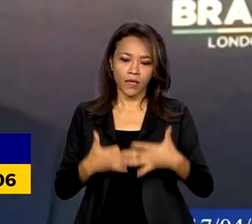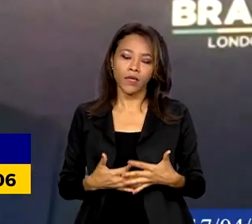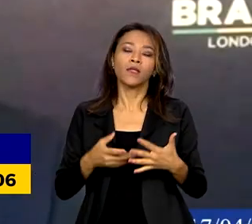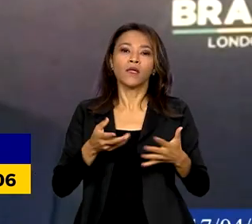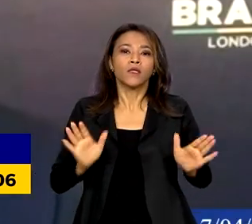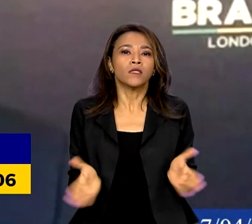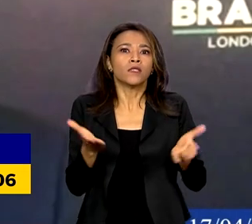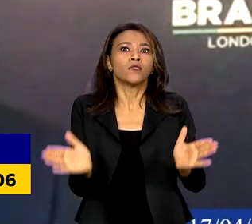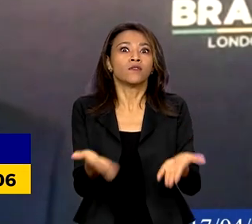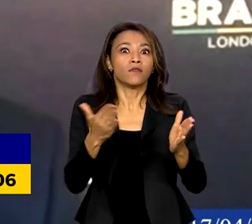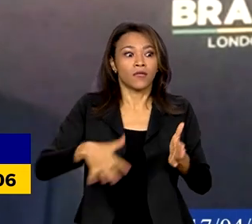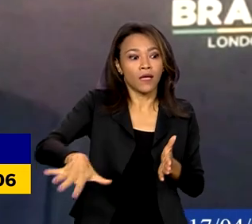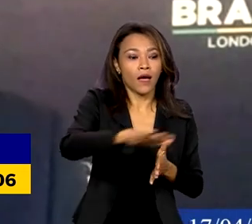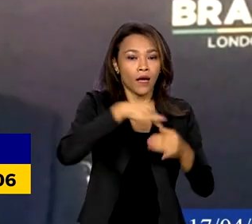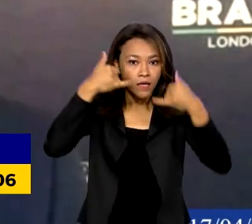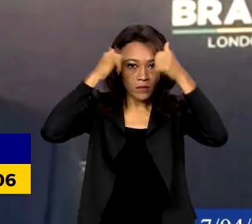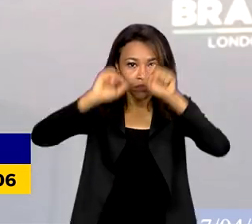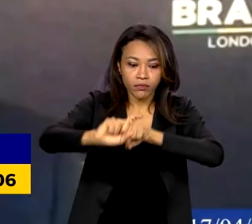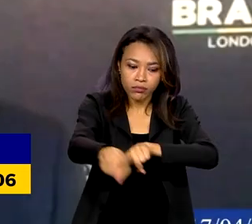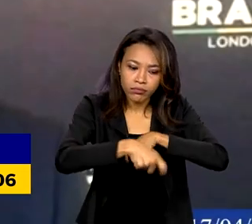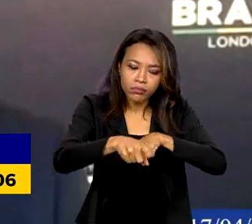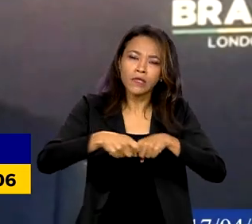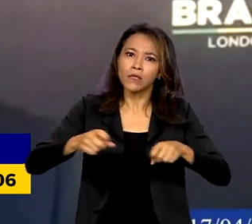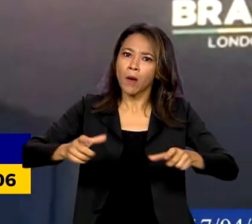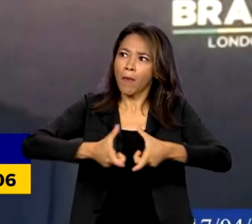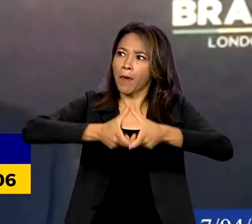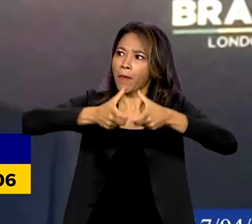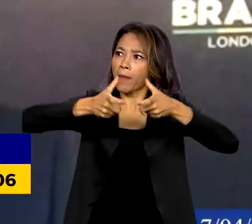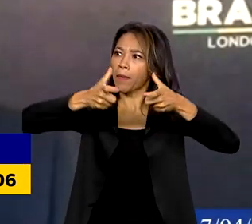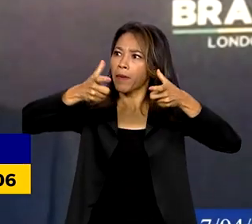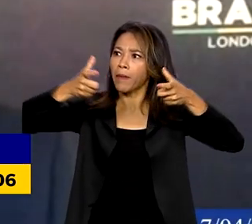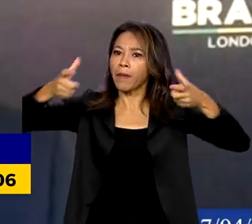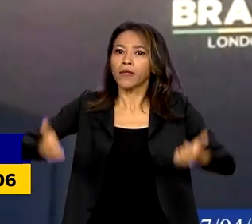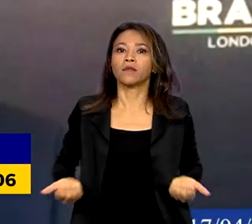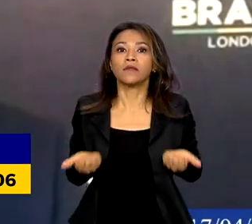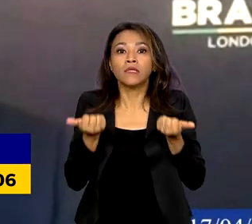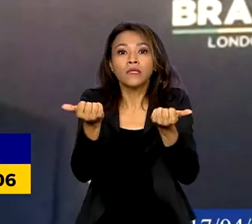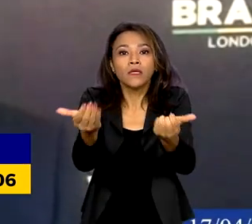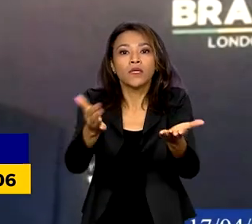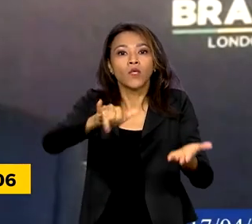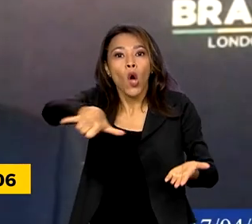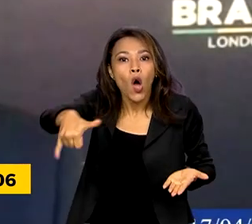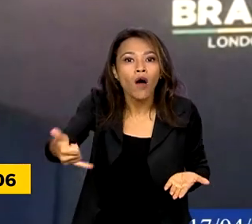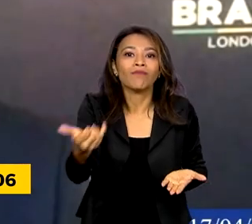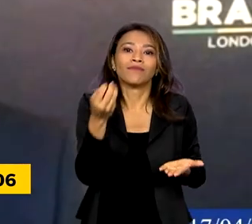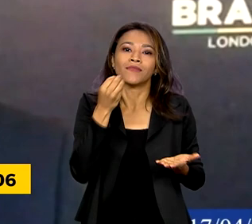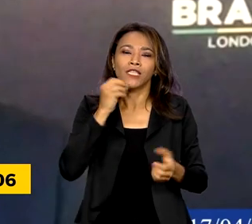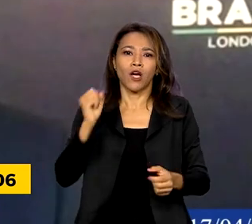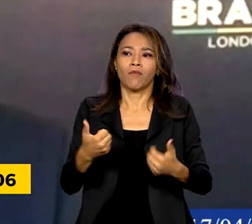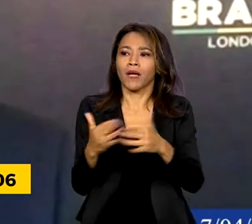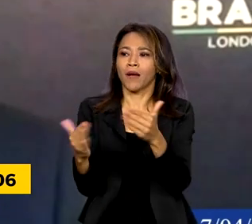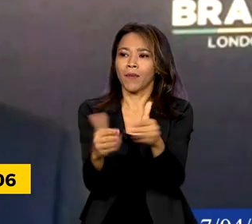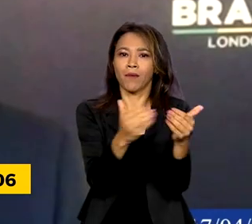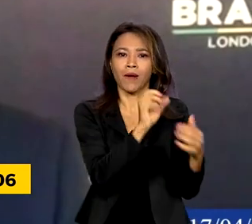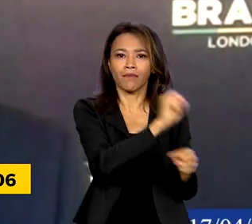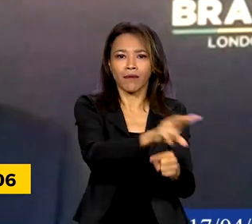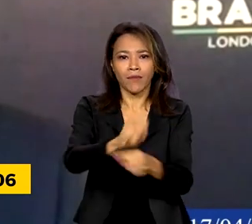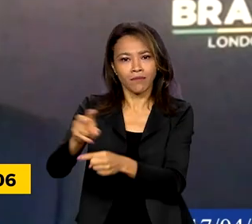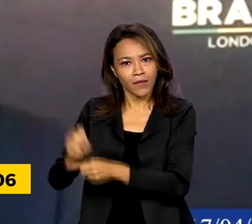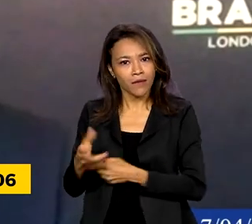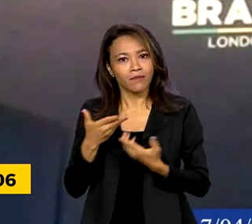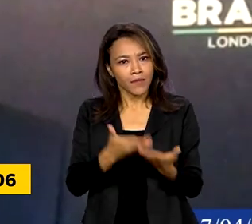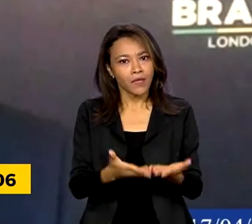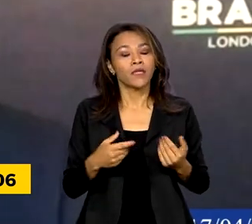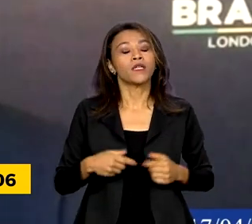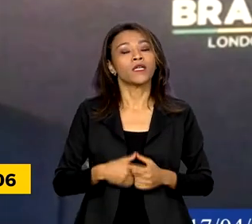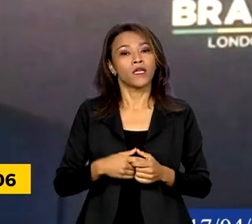crescendo, se desenvolvendo, se modernizando, gerando oportunidades, gerando emprego. E é só um sinal de quanto confiança tem o governo do presidente